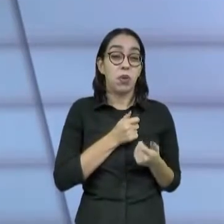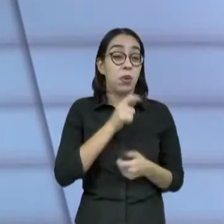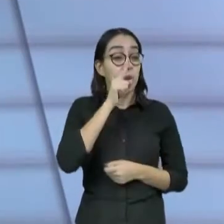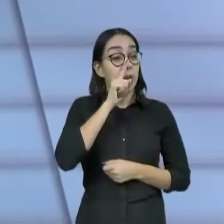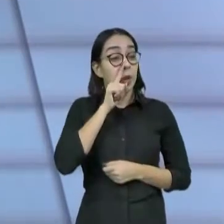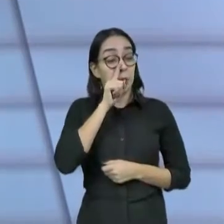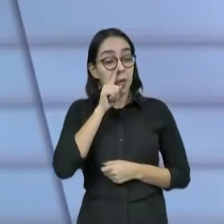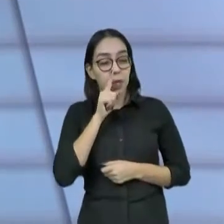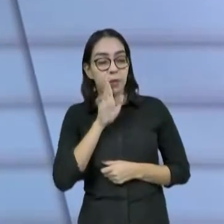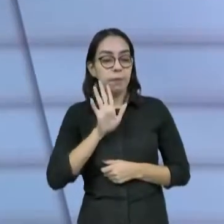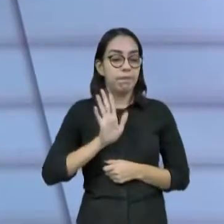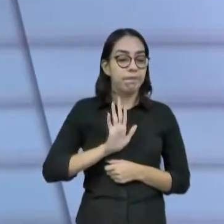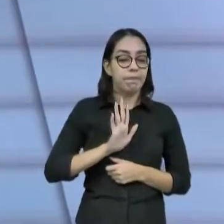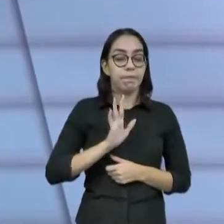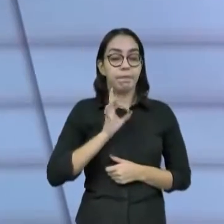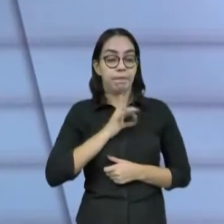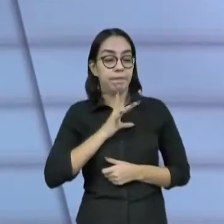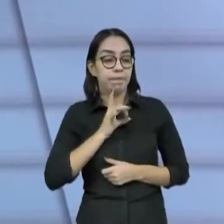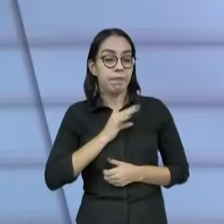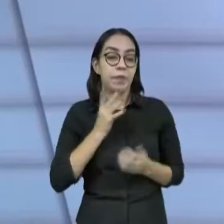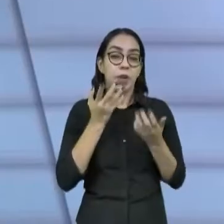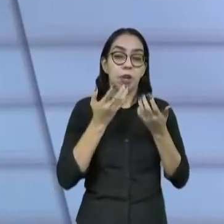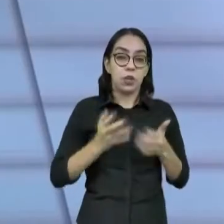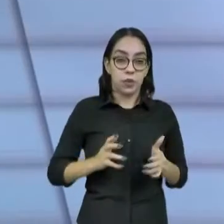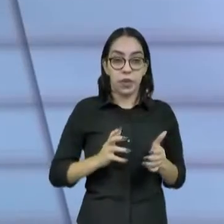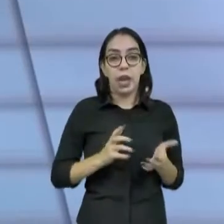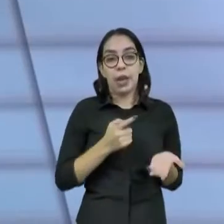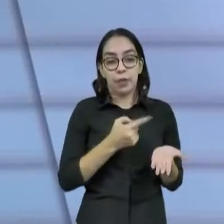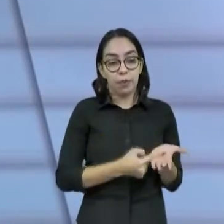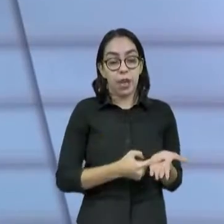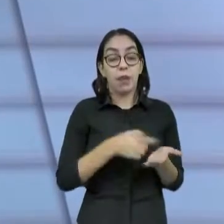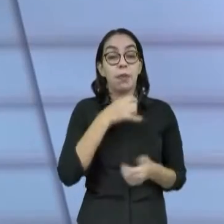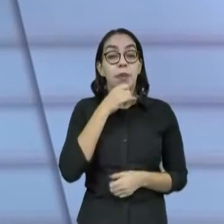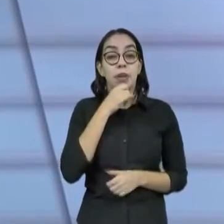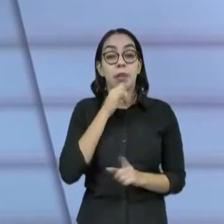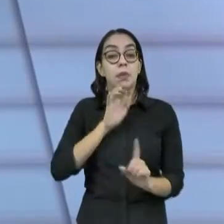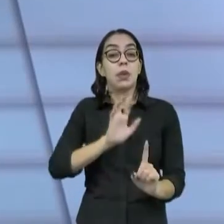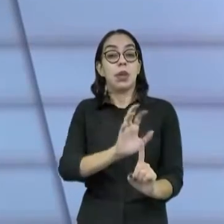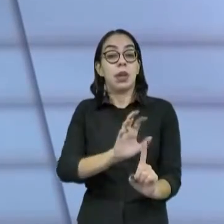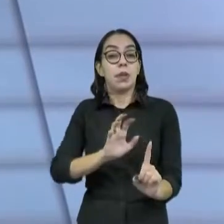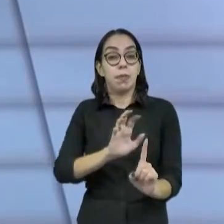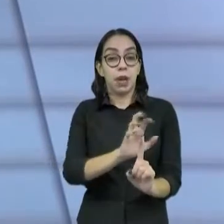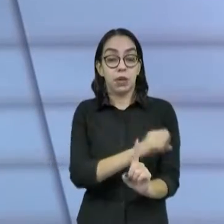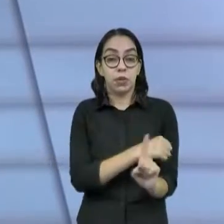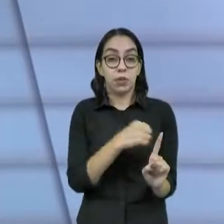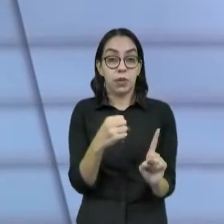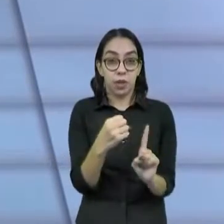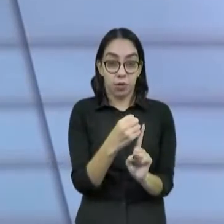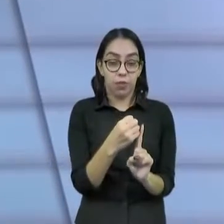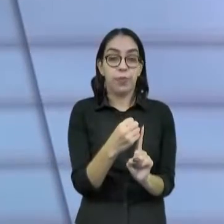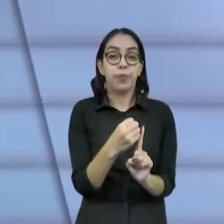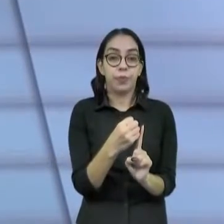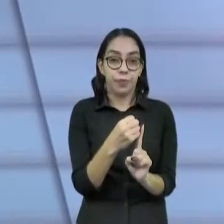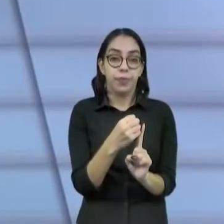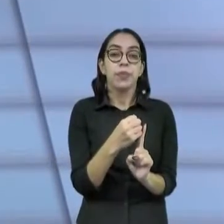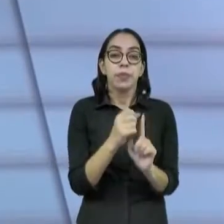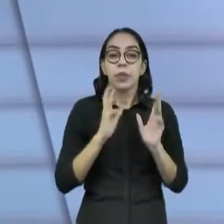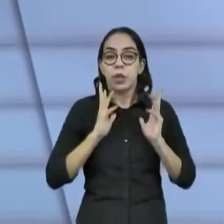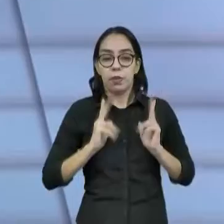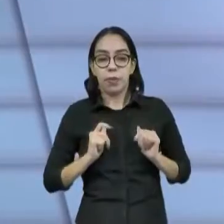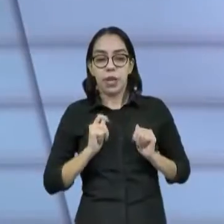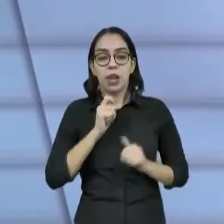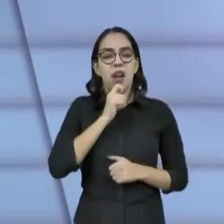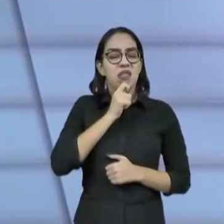menos ainda quando a gente vai olhar para impacto. A gente não tem as estruturas, os veículos, as casas, os